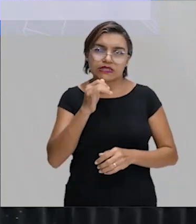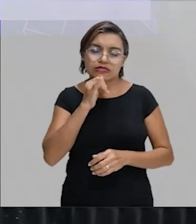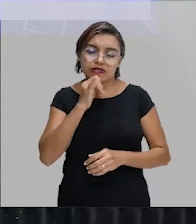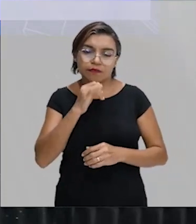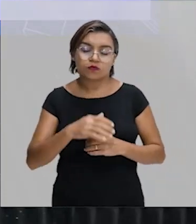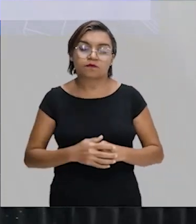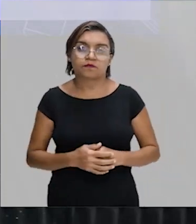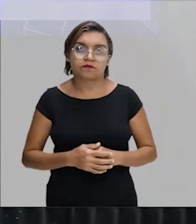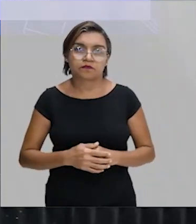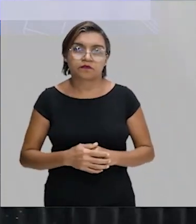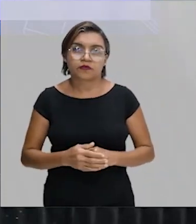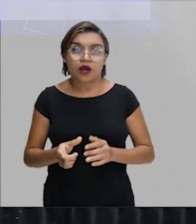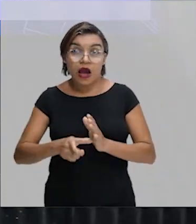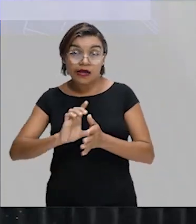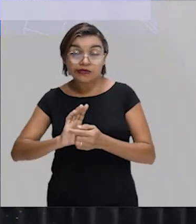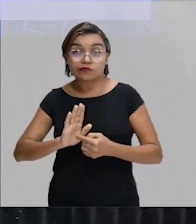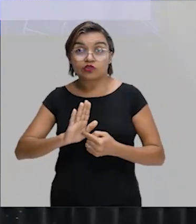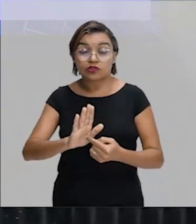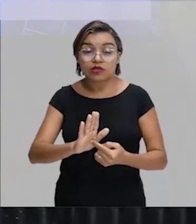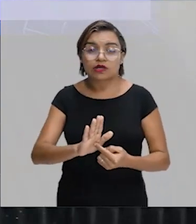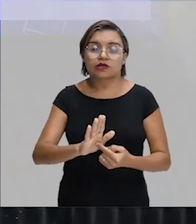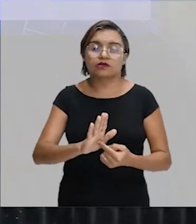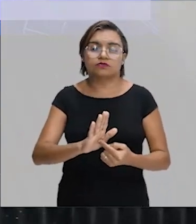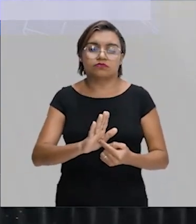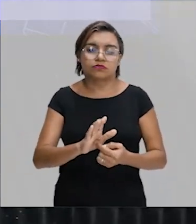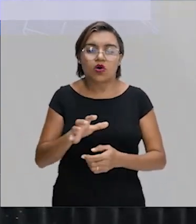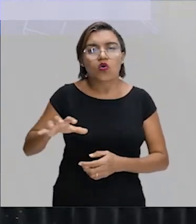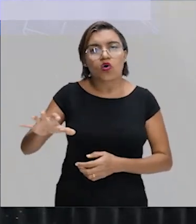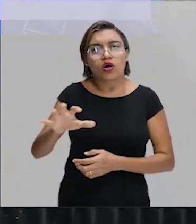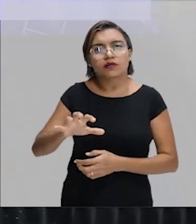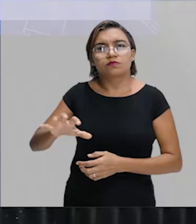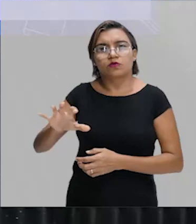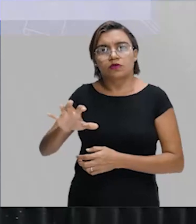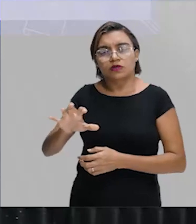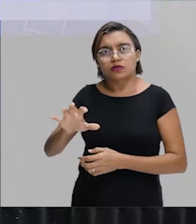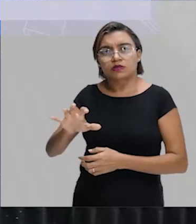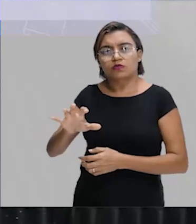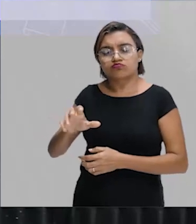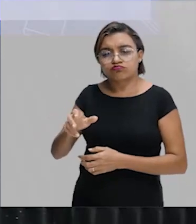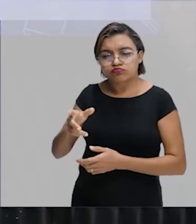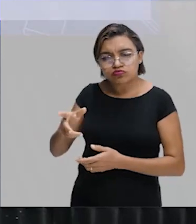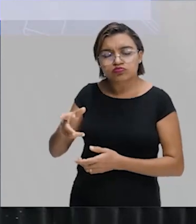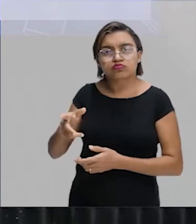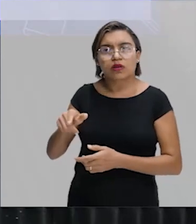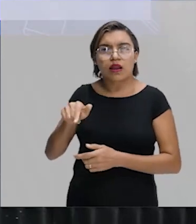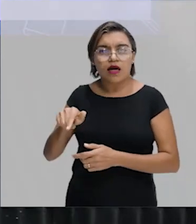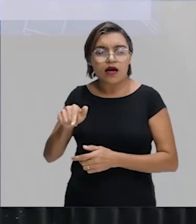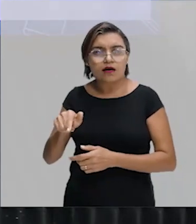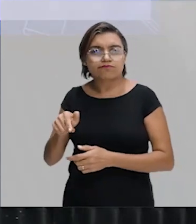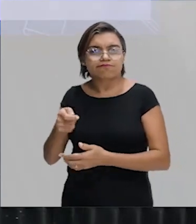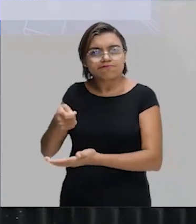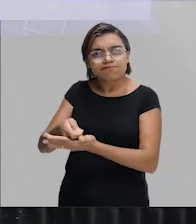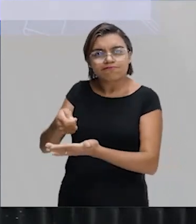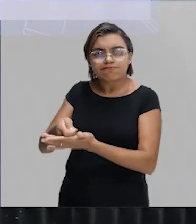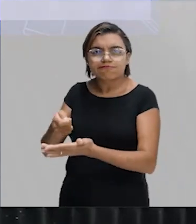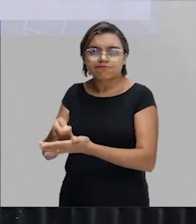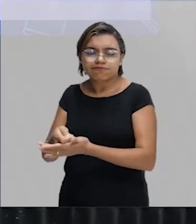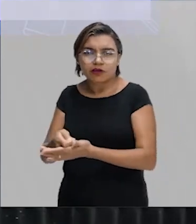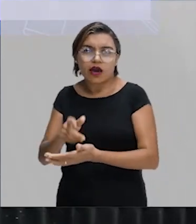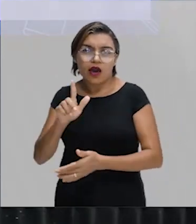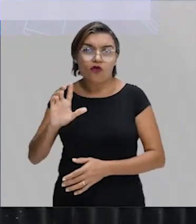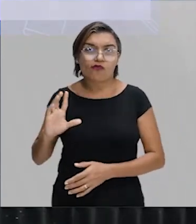como foi mostrado, a exploração de regiões mais pobres voltada para a perspectiva do lucro. Então, é um fenômeno dual.